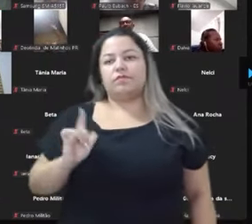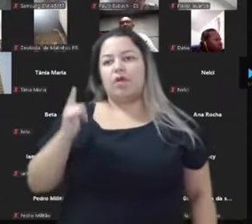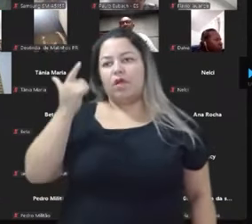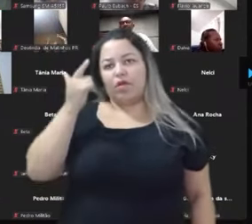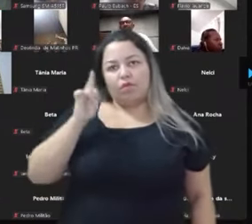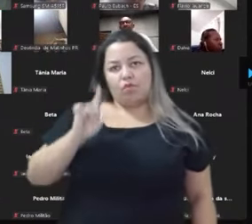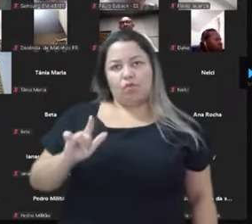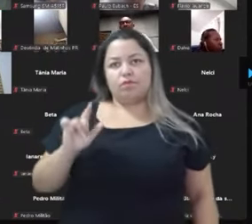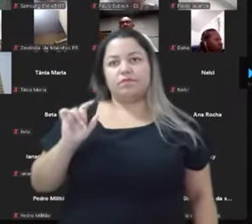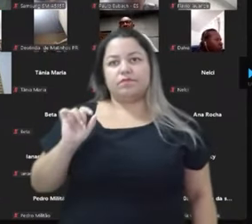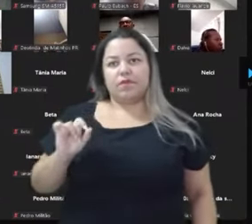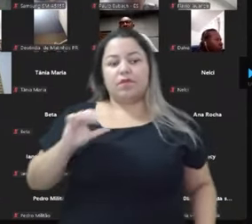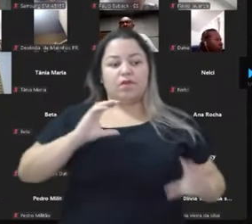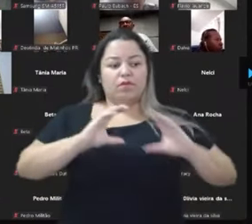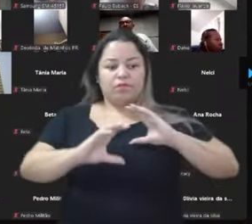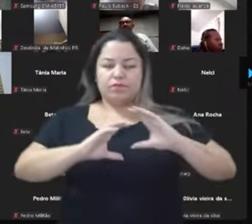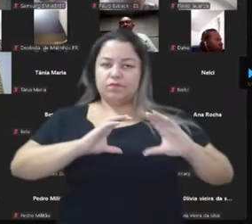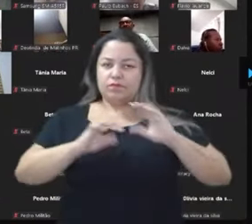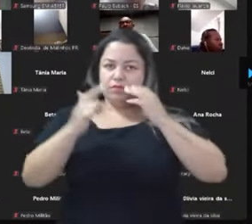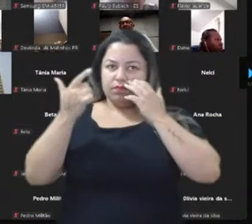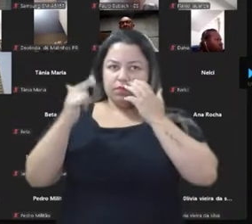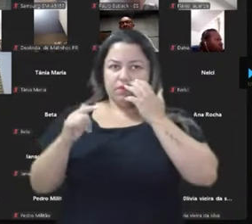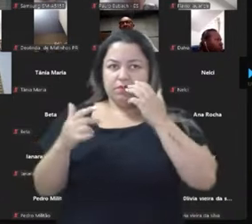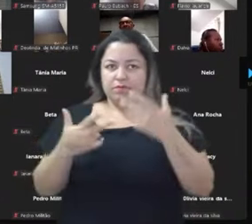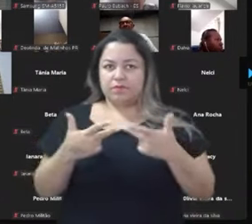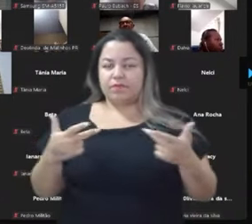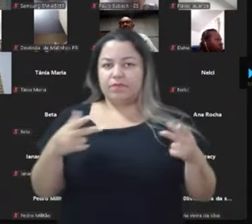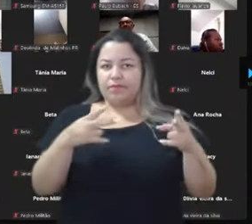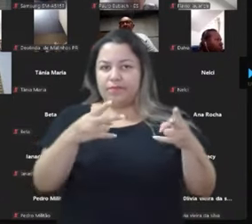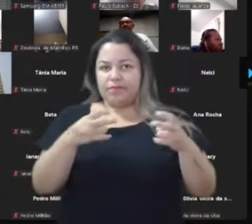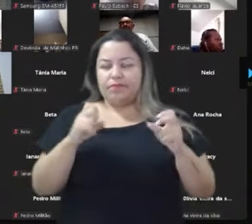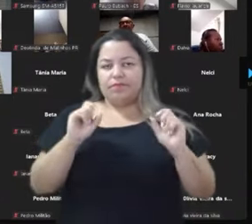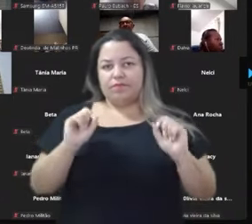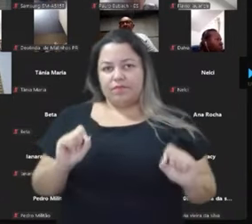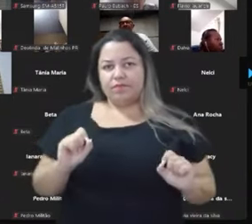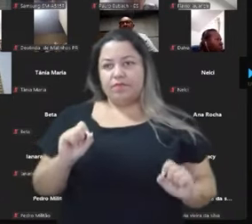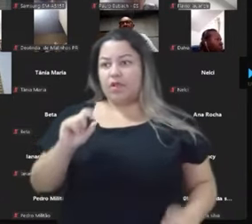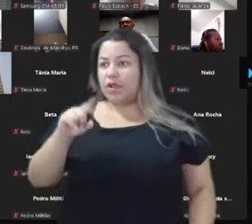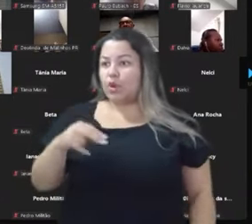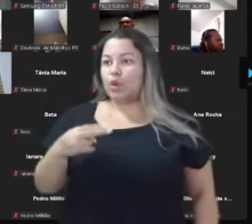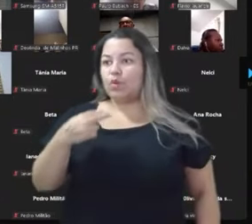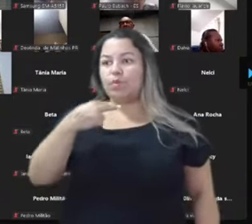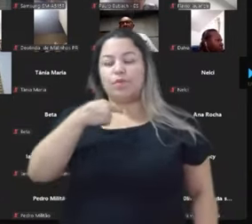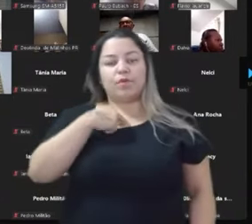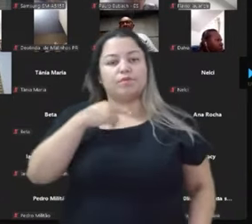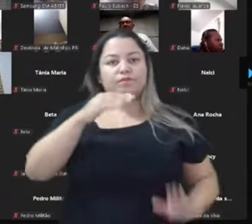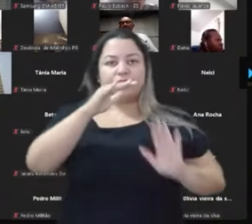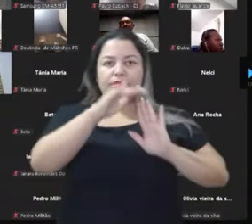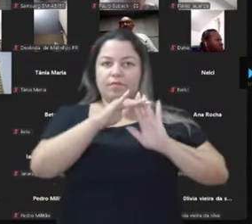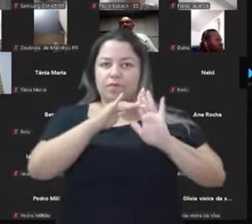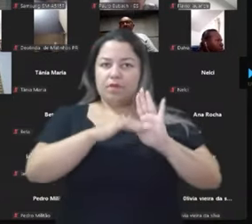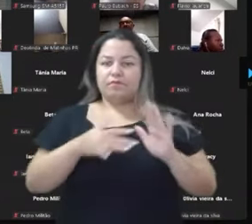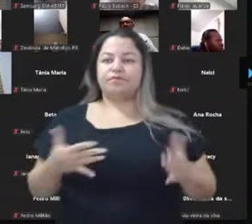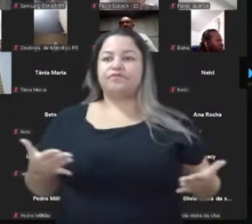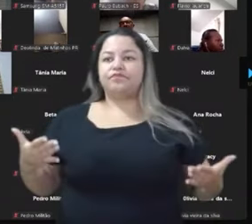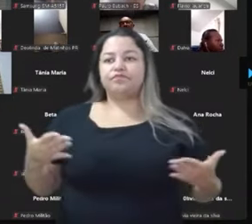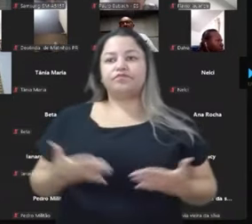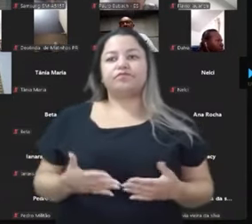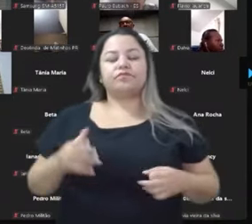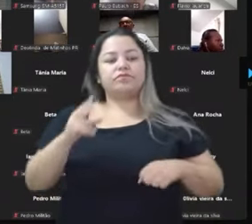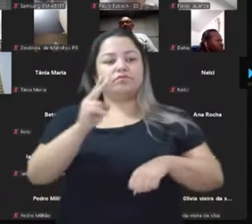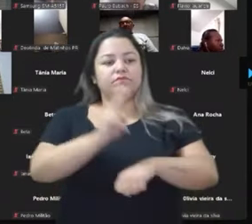aí na comunicação. outra coisa é que eles perceberam que eles não podem ser pautados. Agora eles estão na defensiva.